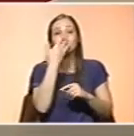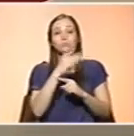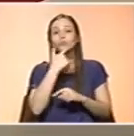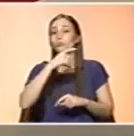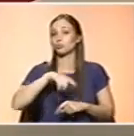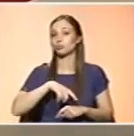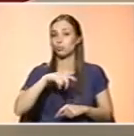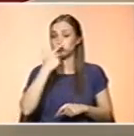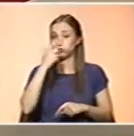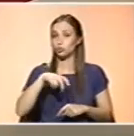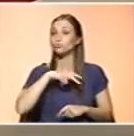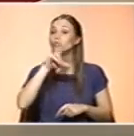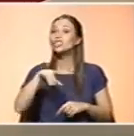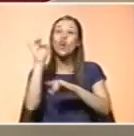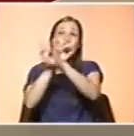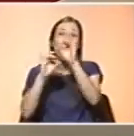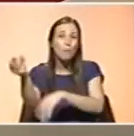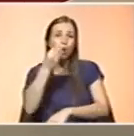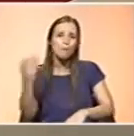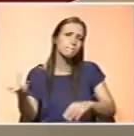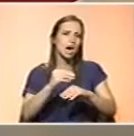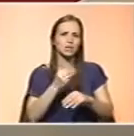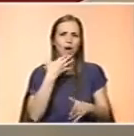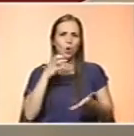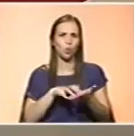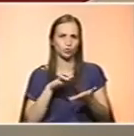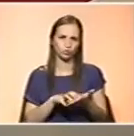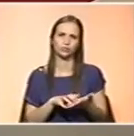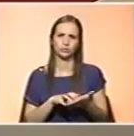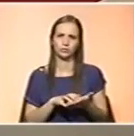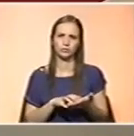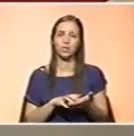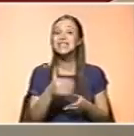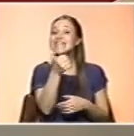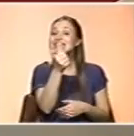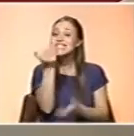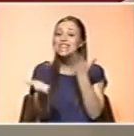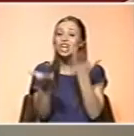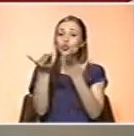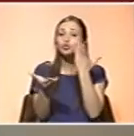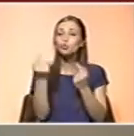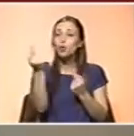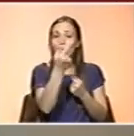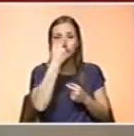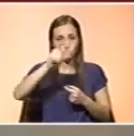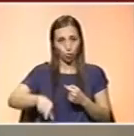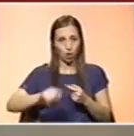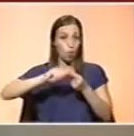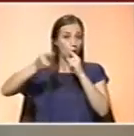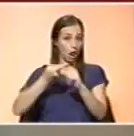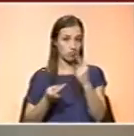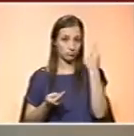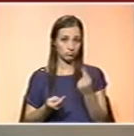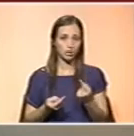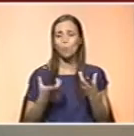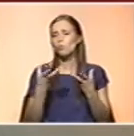maiores consumidores de arroz da Europa. Nós consumimos muito arroz per capita, cerca de 15 quilos per capita por ano. Muitos pratos tradicionais também com o